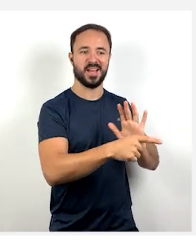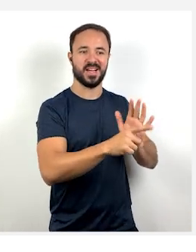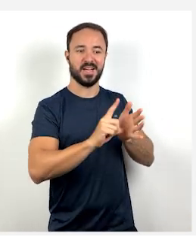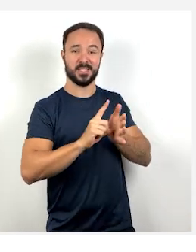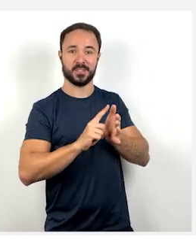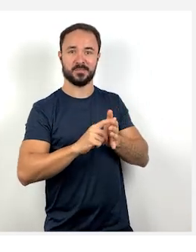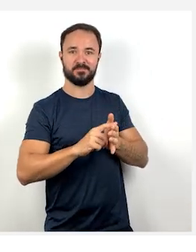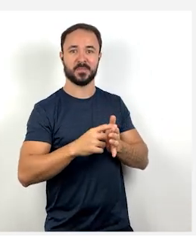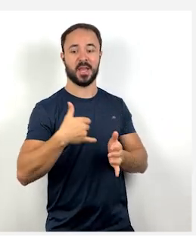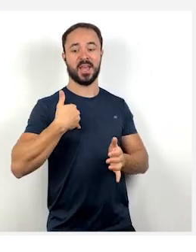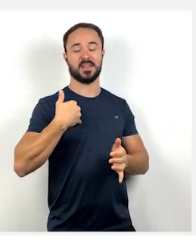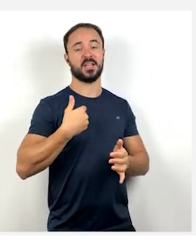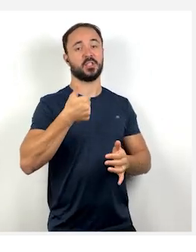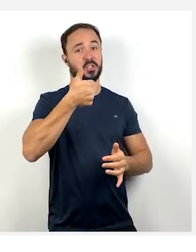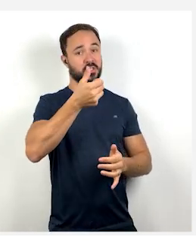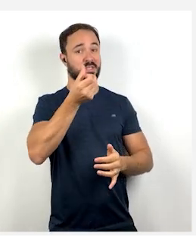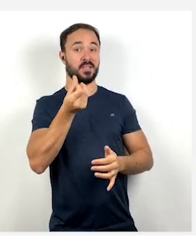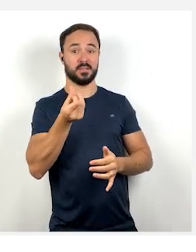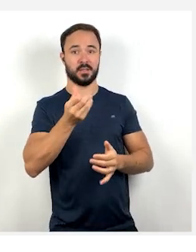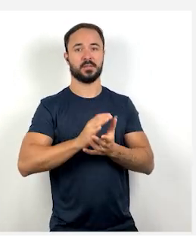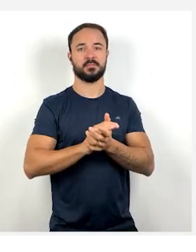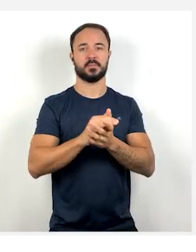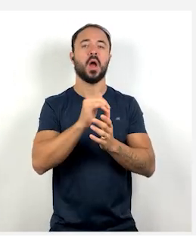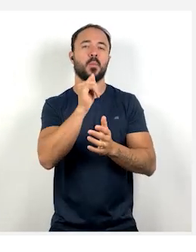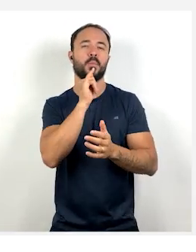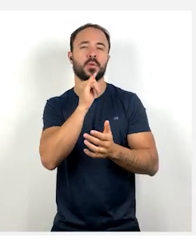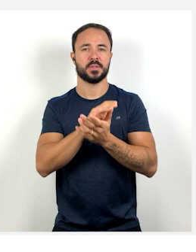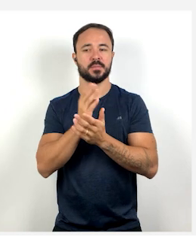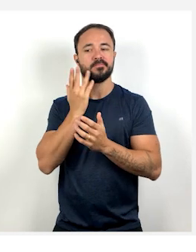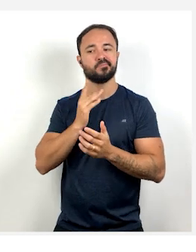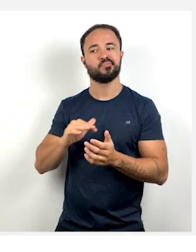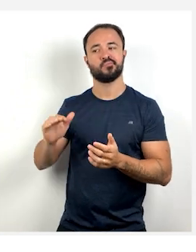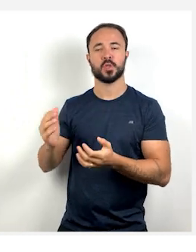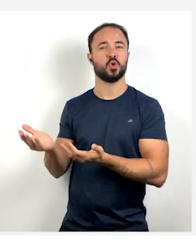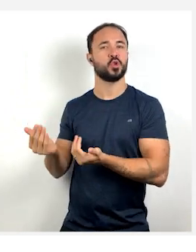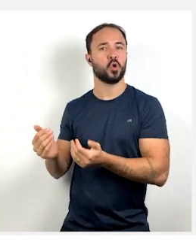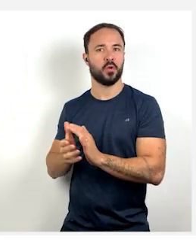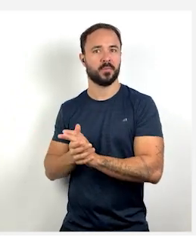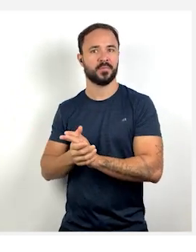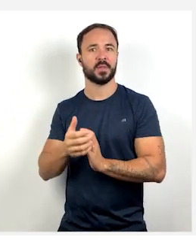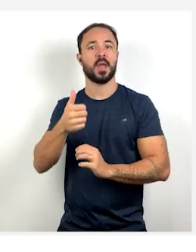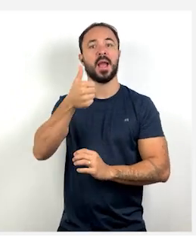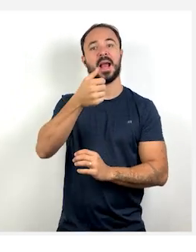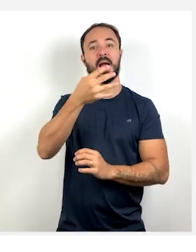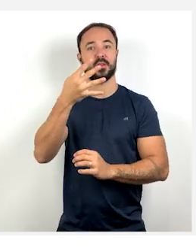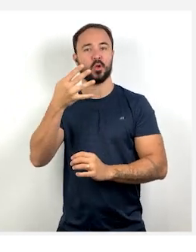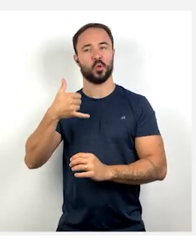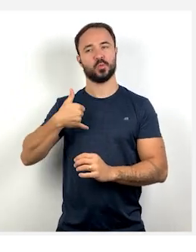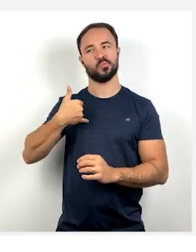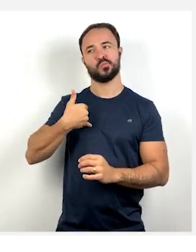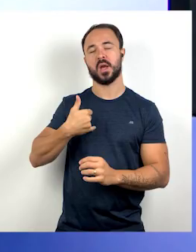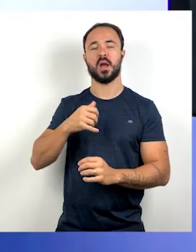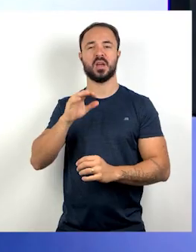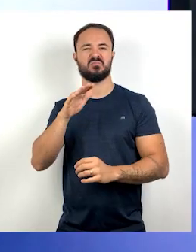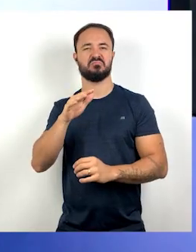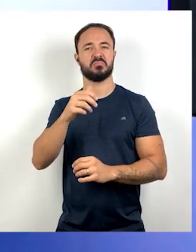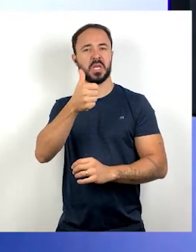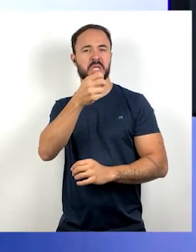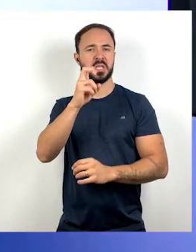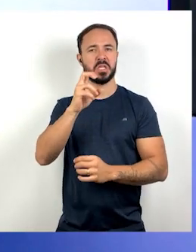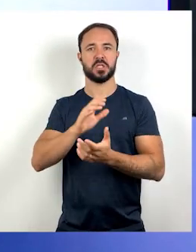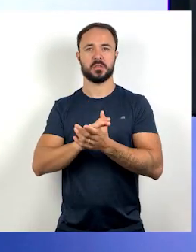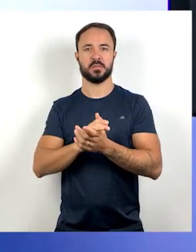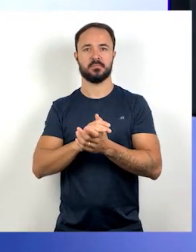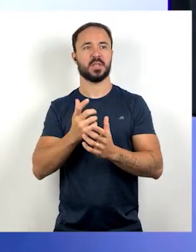14, de 15 anos que está na rua vendendo algum produto, que está vigiando um carro, que